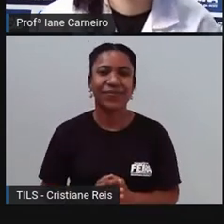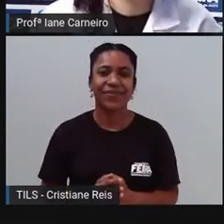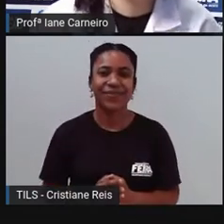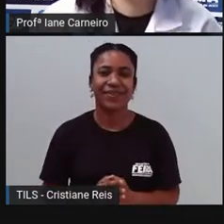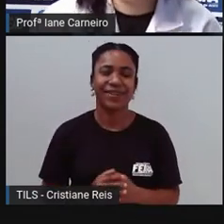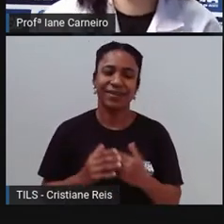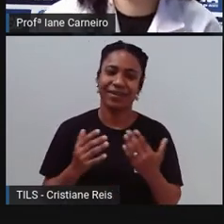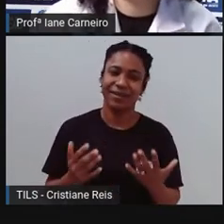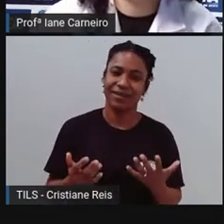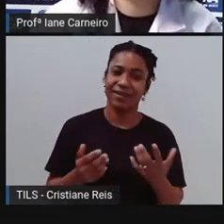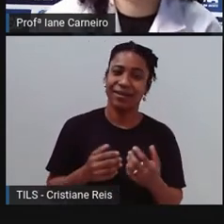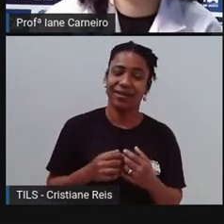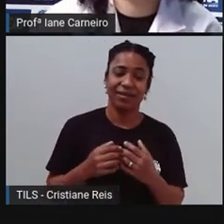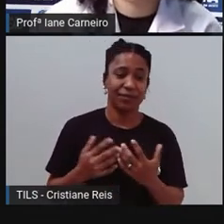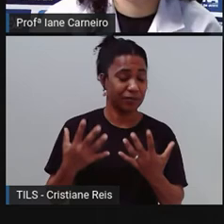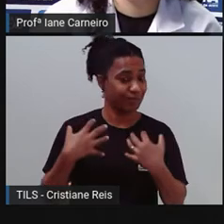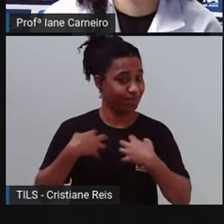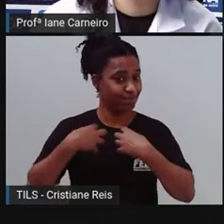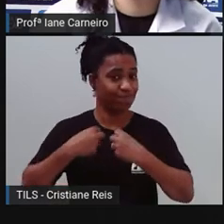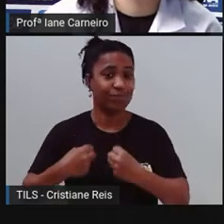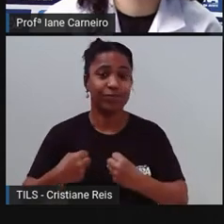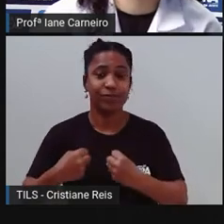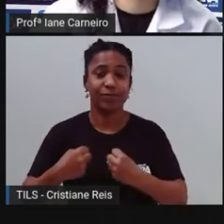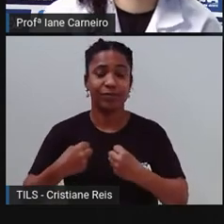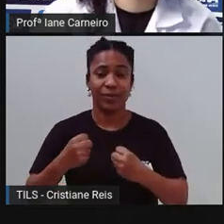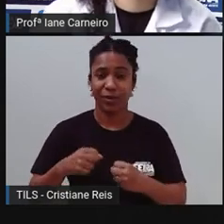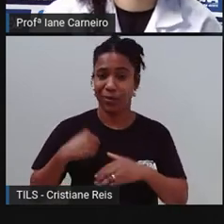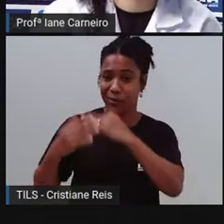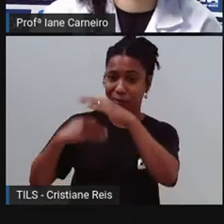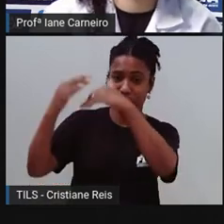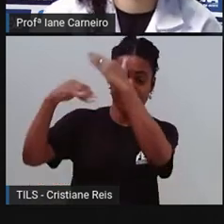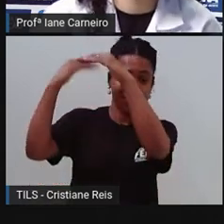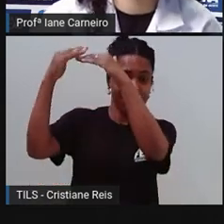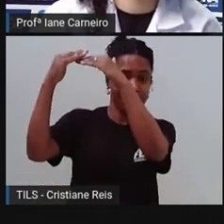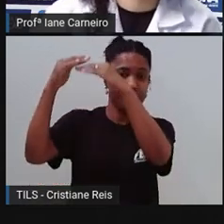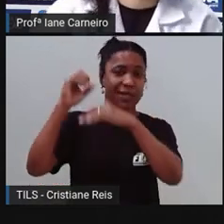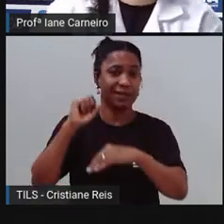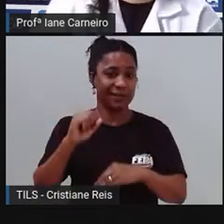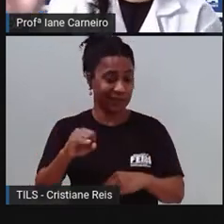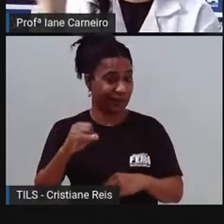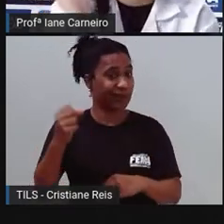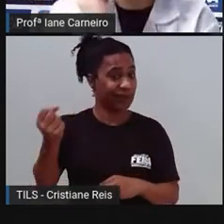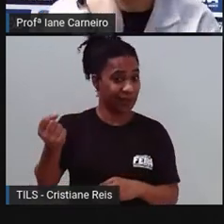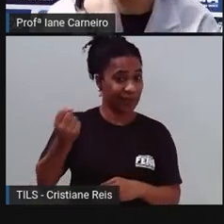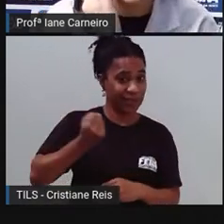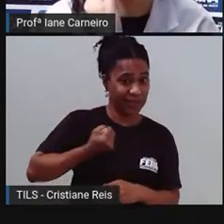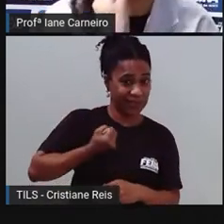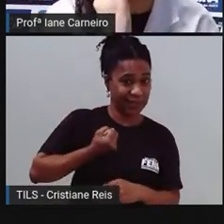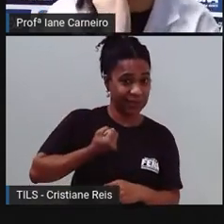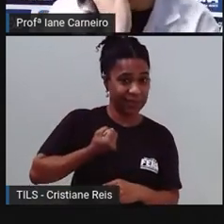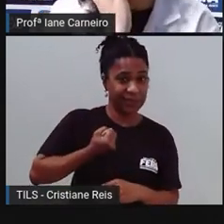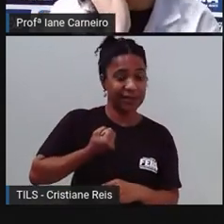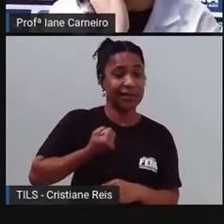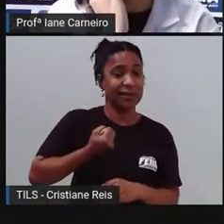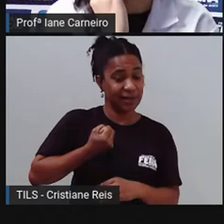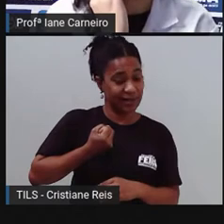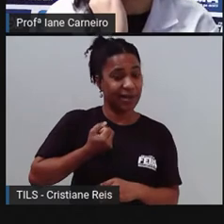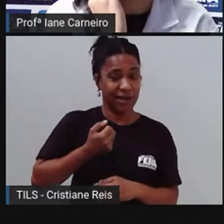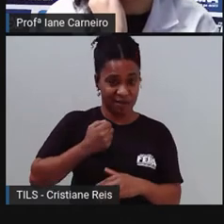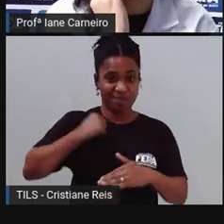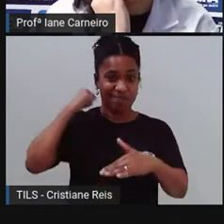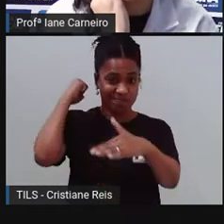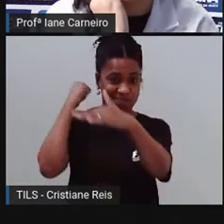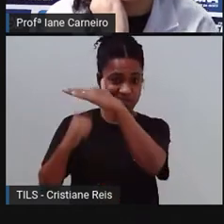possuir, não me permita crescer. Porque se não me matar, a você eu matarei. Misericórdia, o é essa,